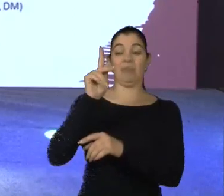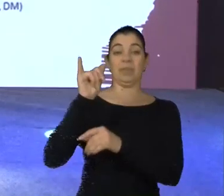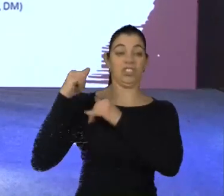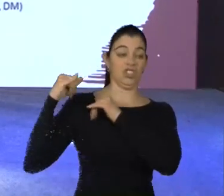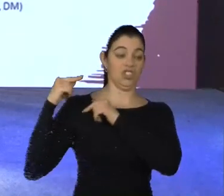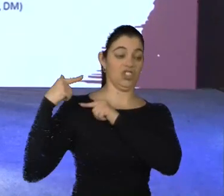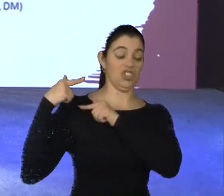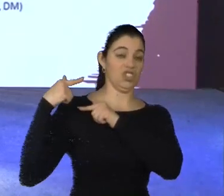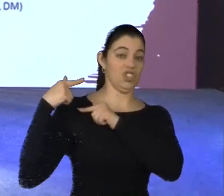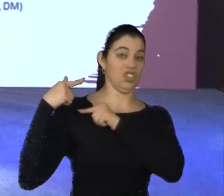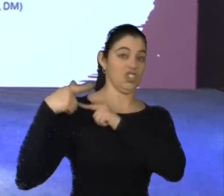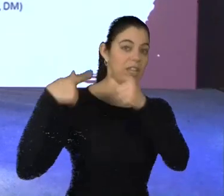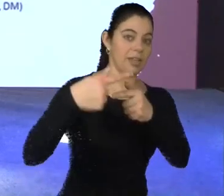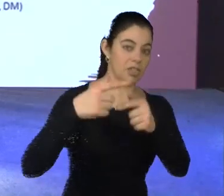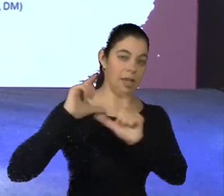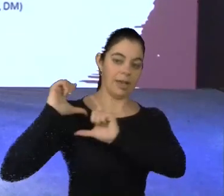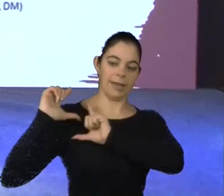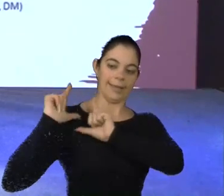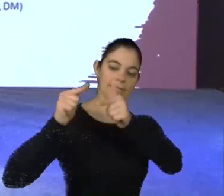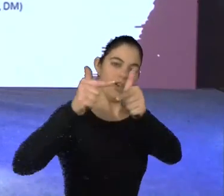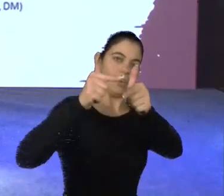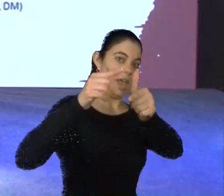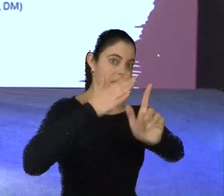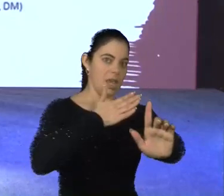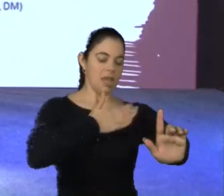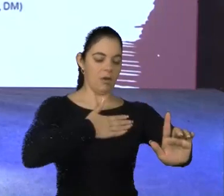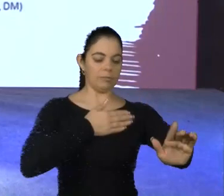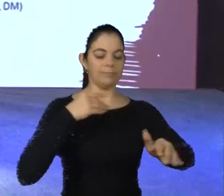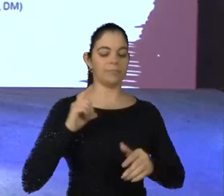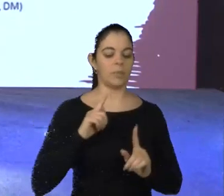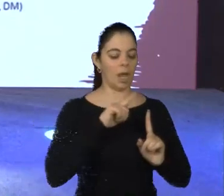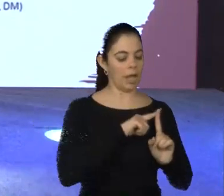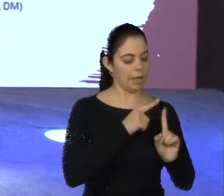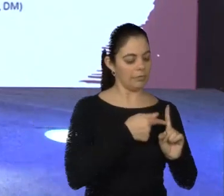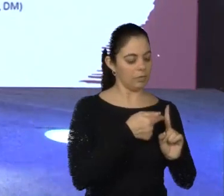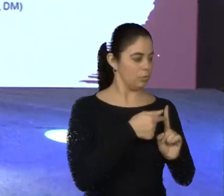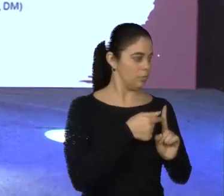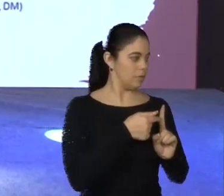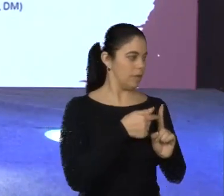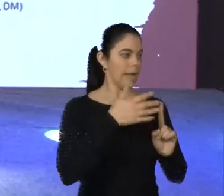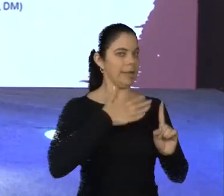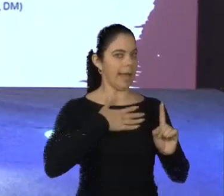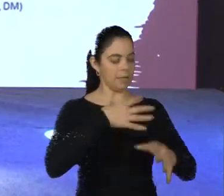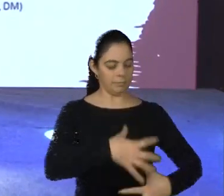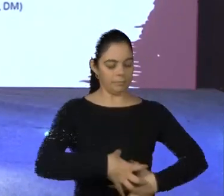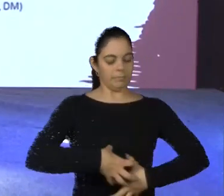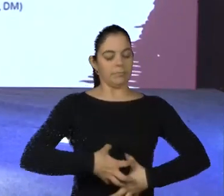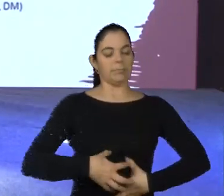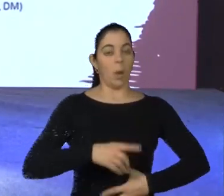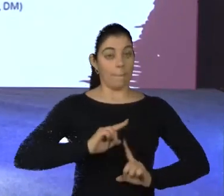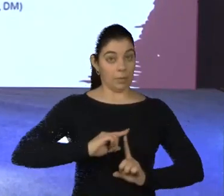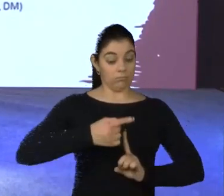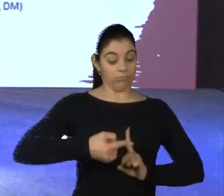vivendo a minha epigenética, e daí eu engravido. E daí eu engravido. Só que o meu bebê, ele está dentro de mim, sentindo tudo